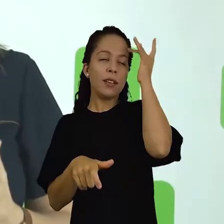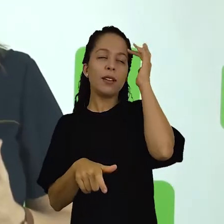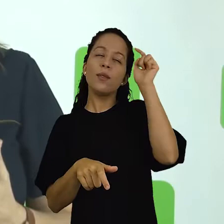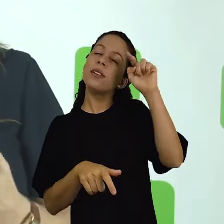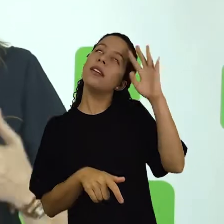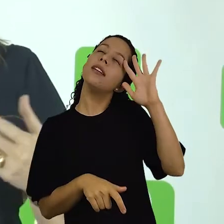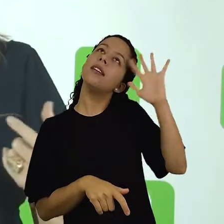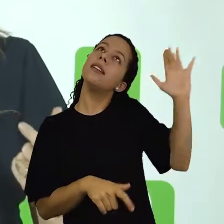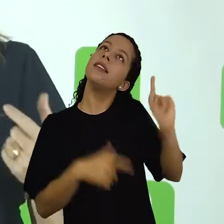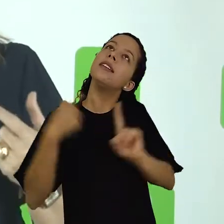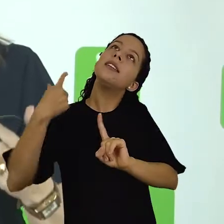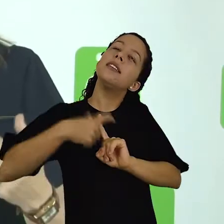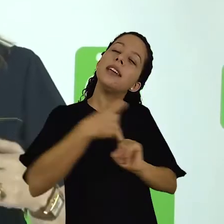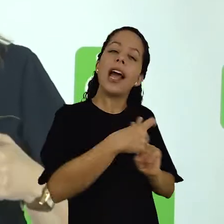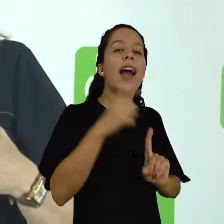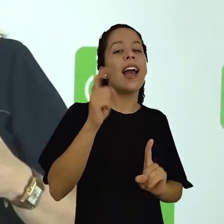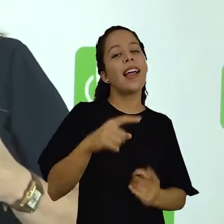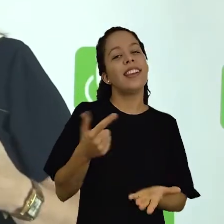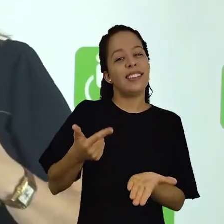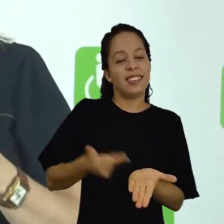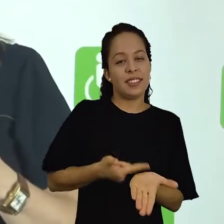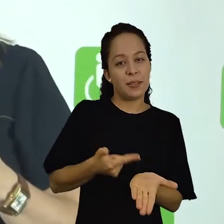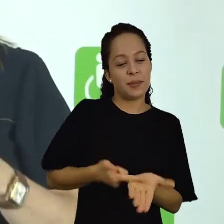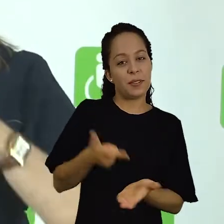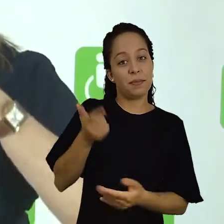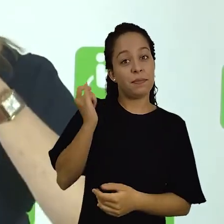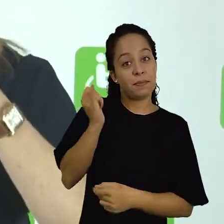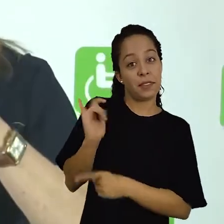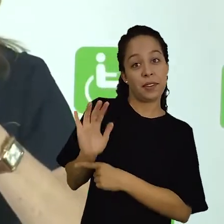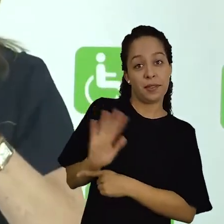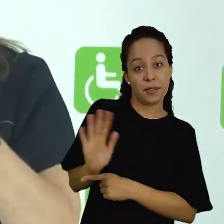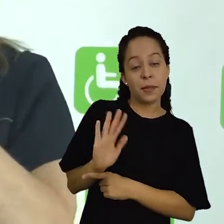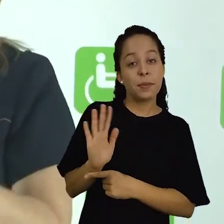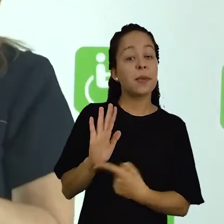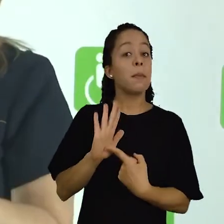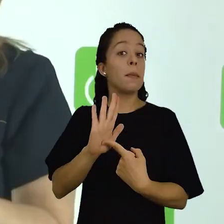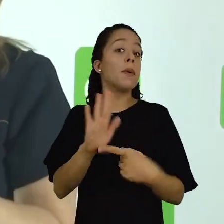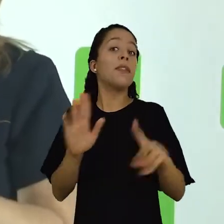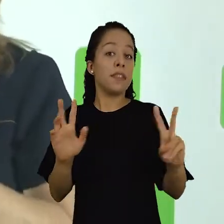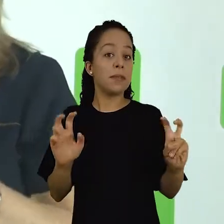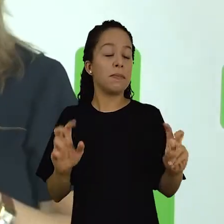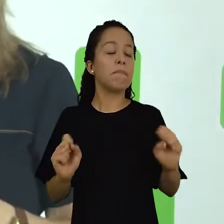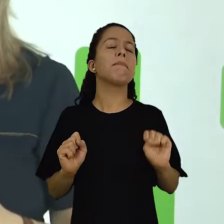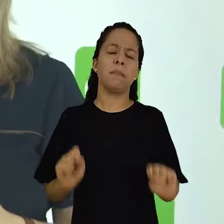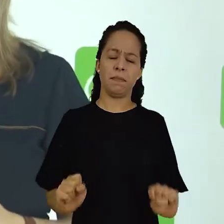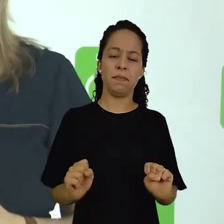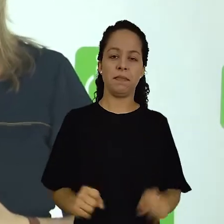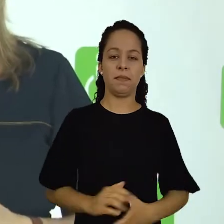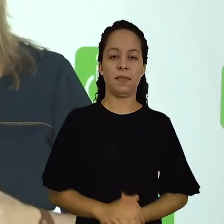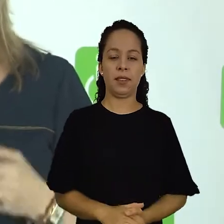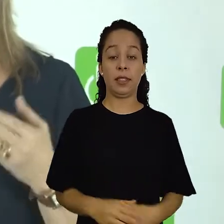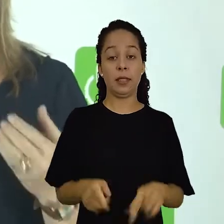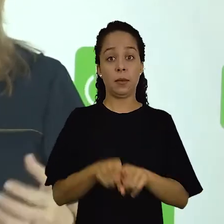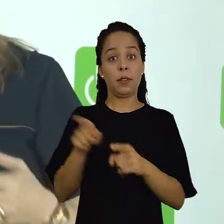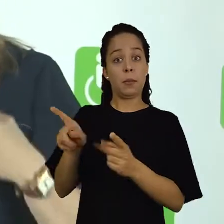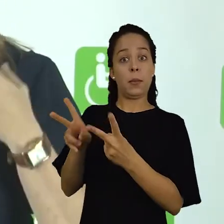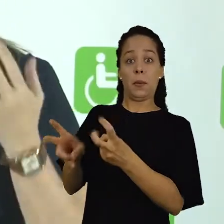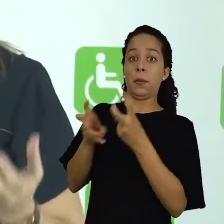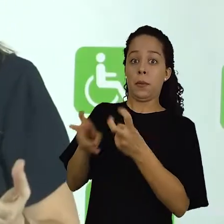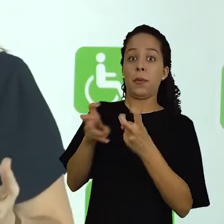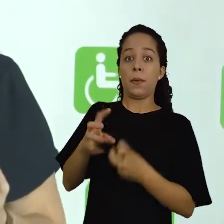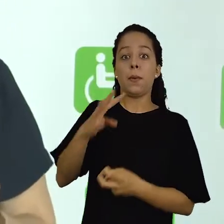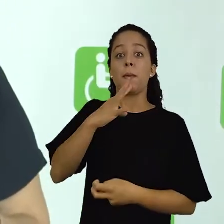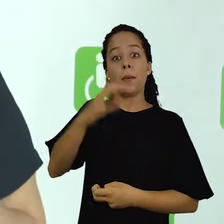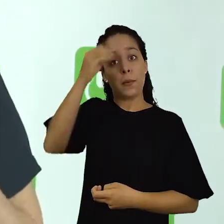fictícios, na elaboração de livros, de filmes, para transmitir um determinado assunto. Também você pode adquirir